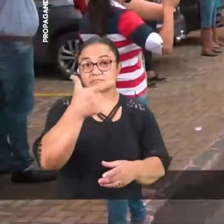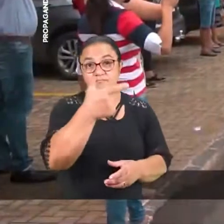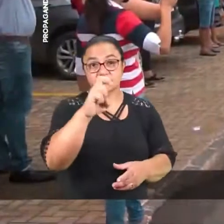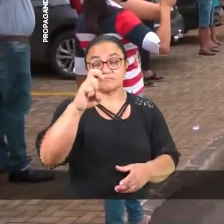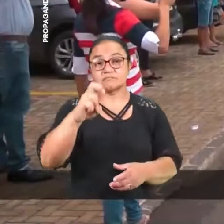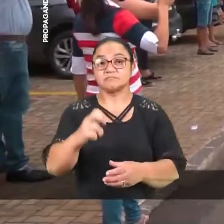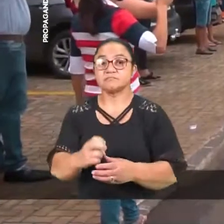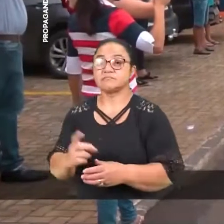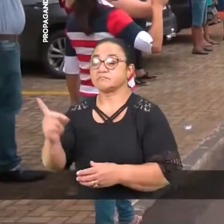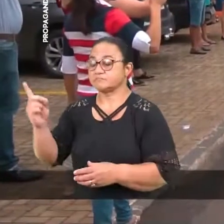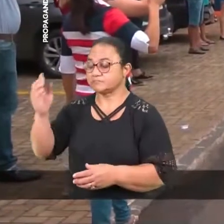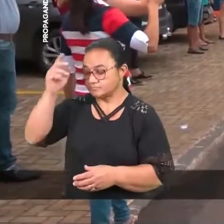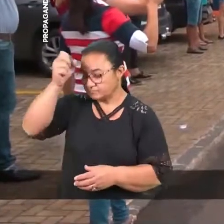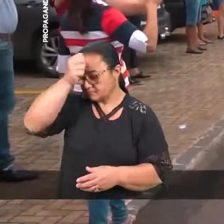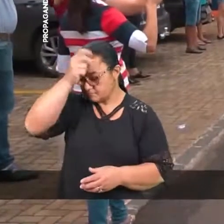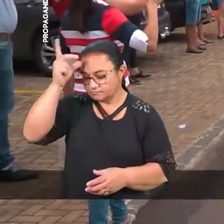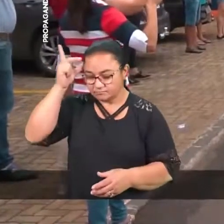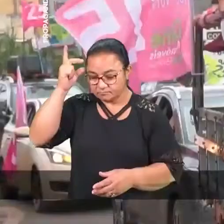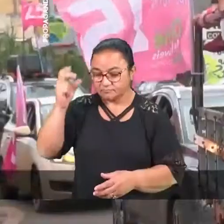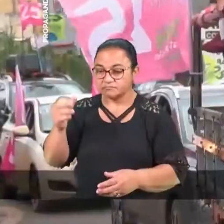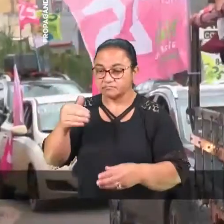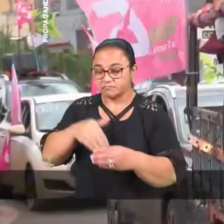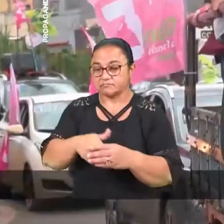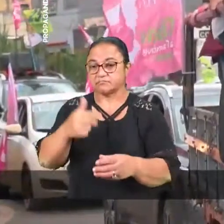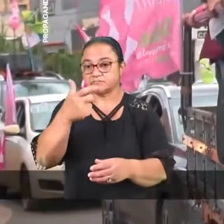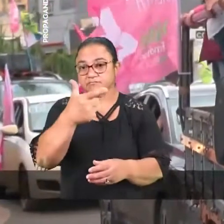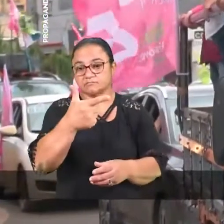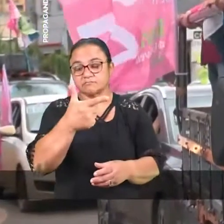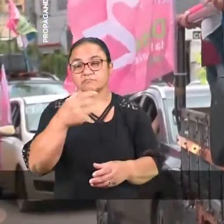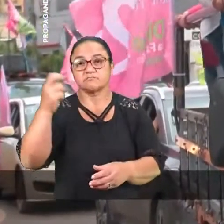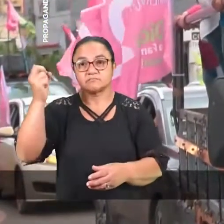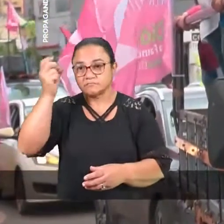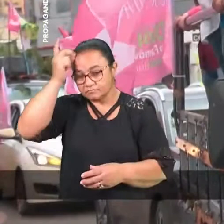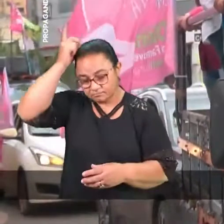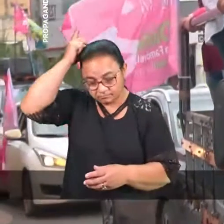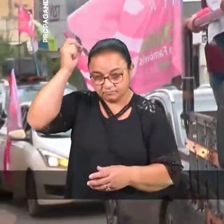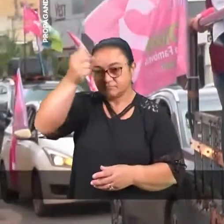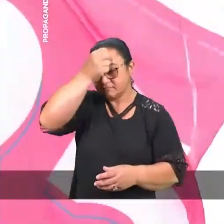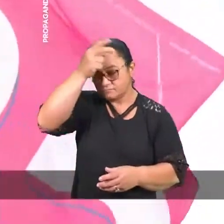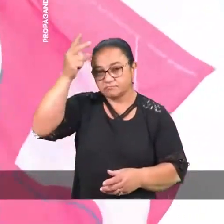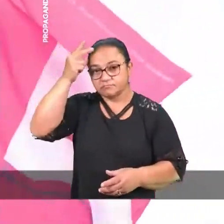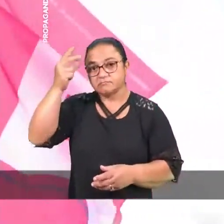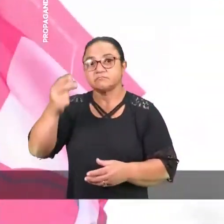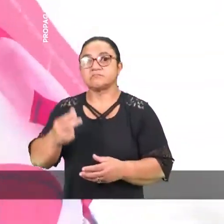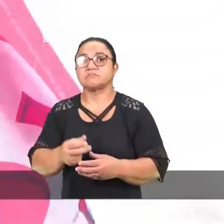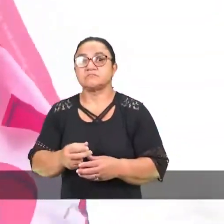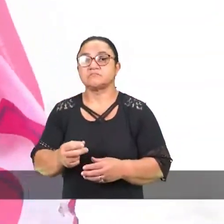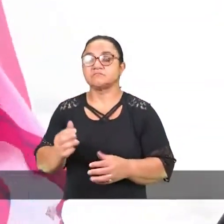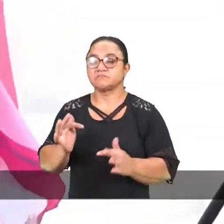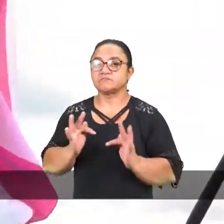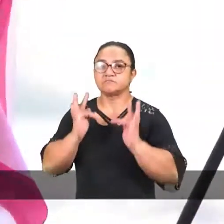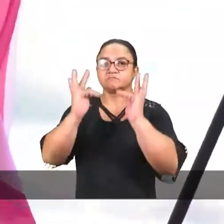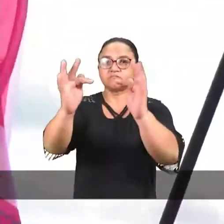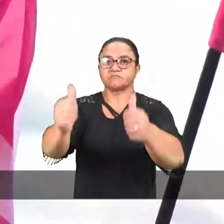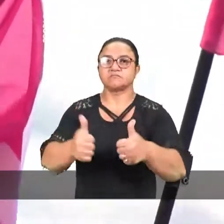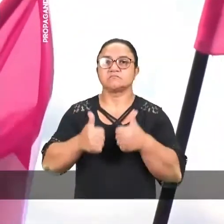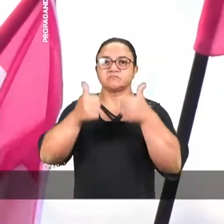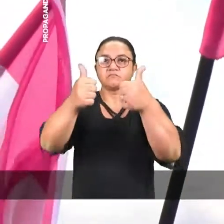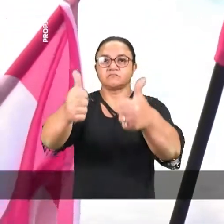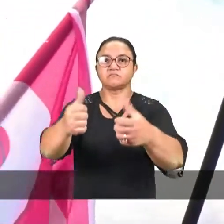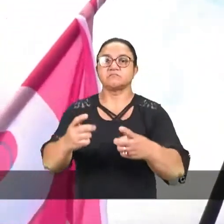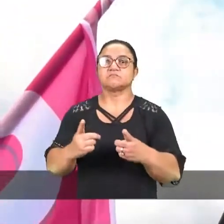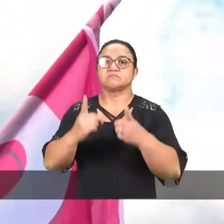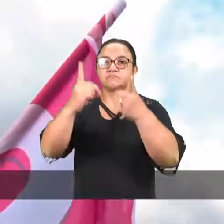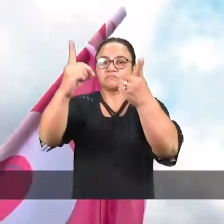Pode vinte e cinco, Dione pra prefeito. Pode vinte e cinco, Dione pra prefeito. Pra um futuro melhor e